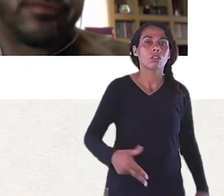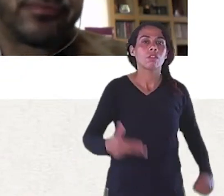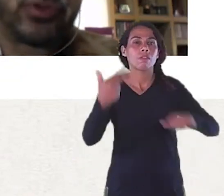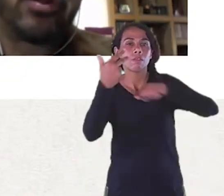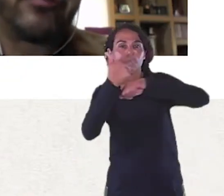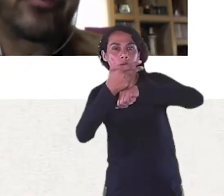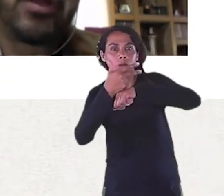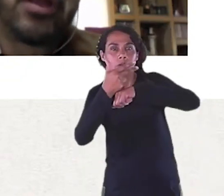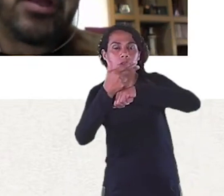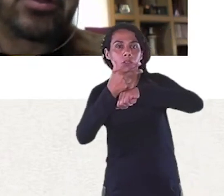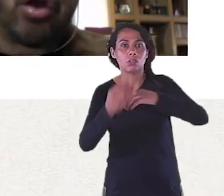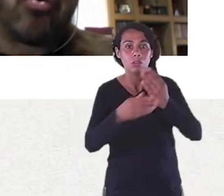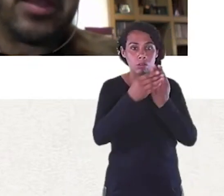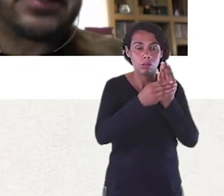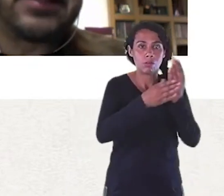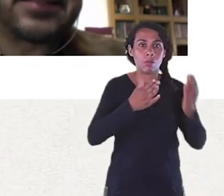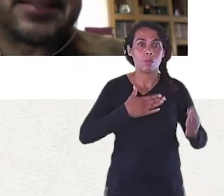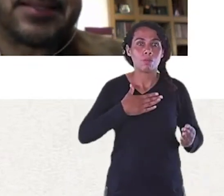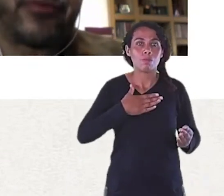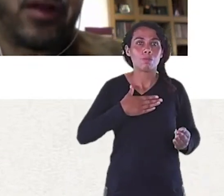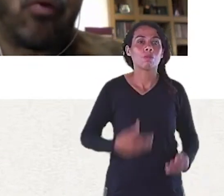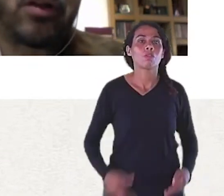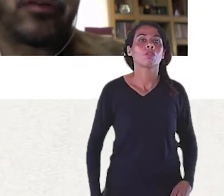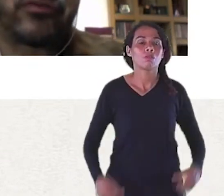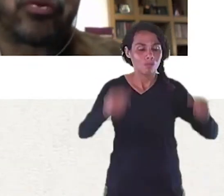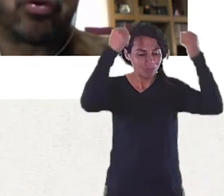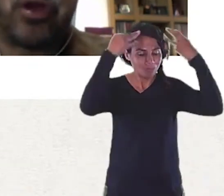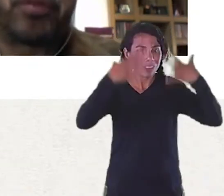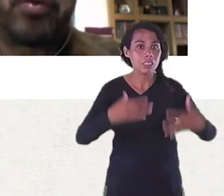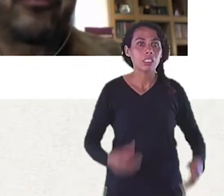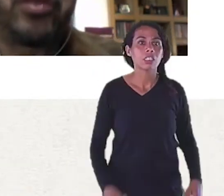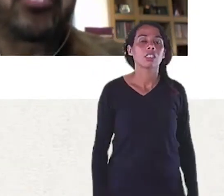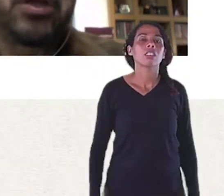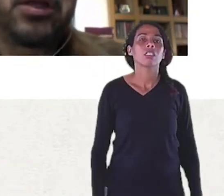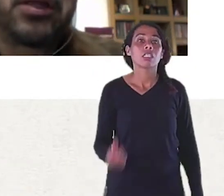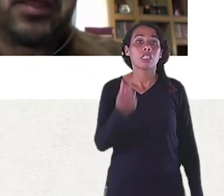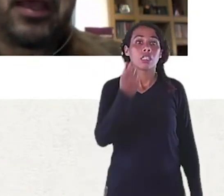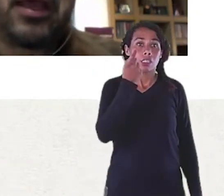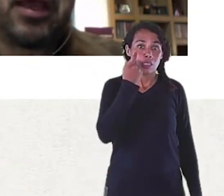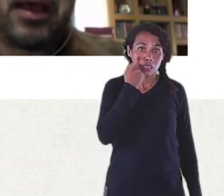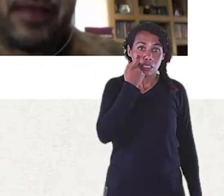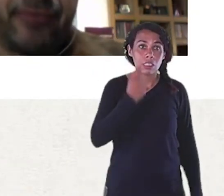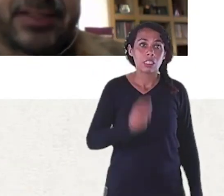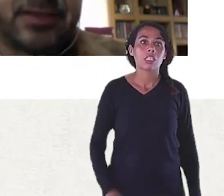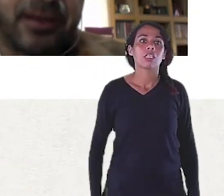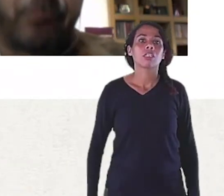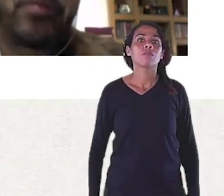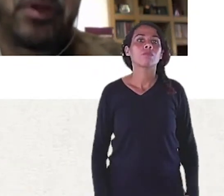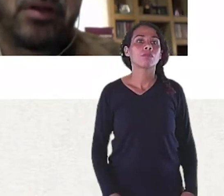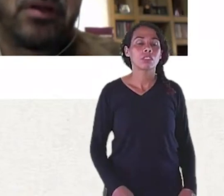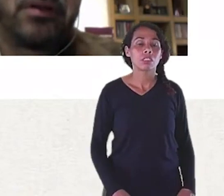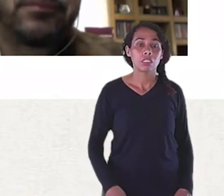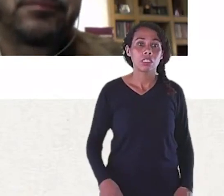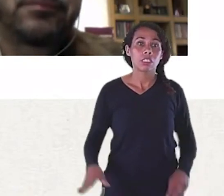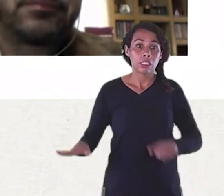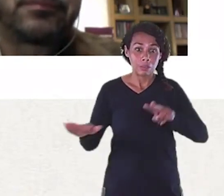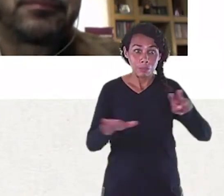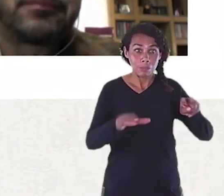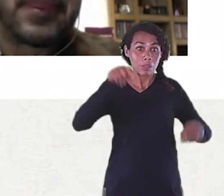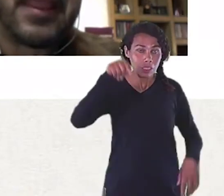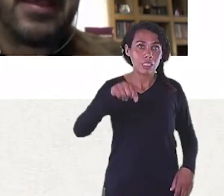Cada capítulo Do livro Então Nessa sexta-feira Agora Nós vamos soltar O primeiro vídeo Que é Instagram